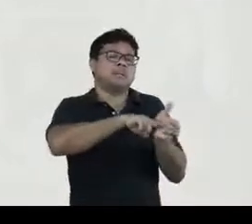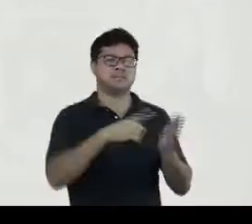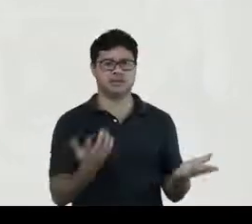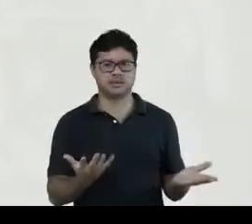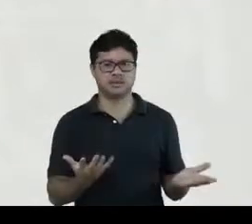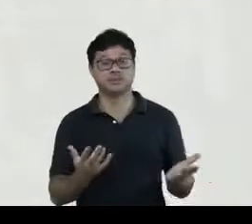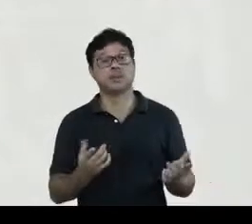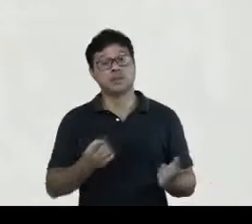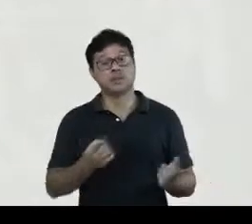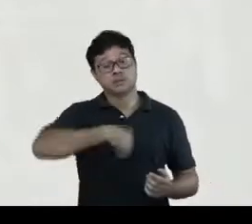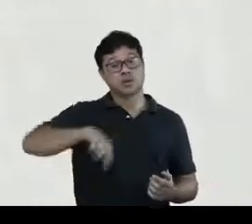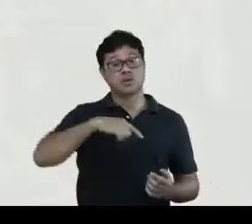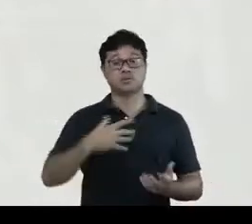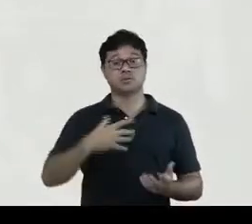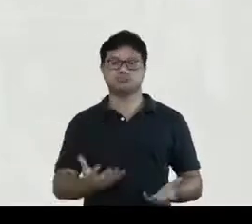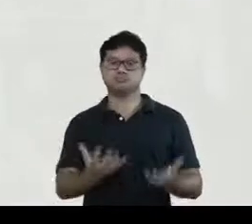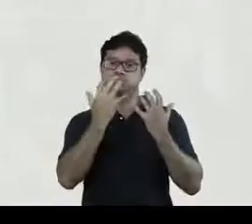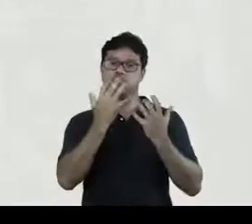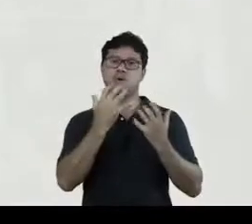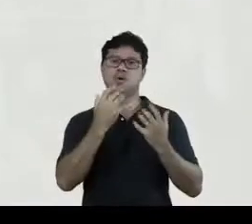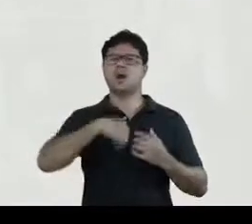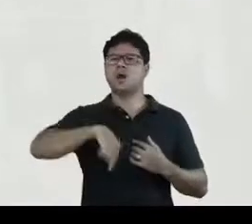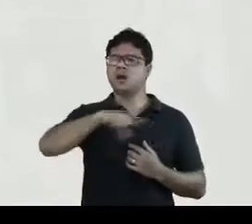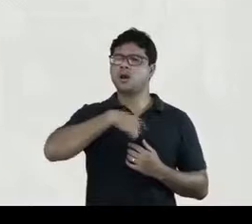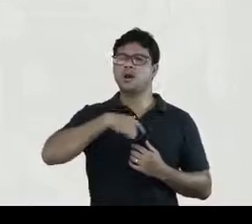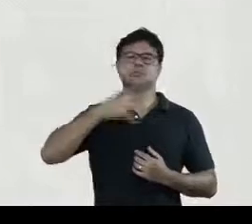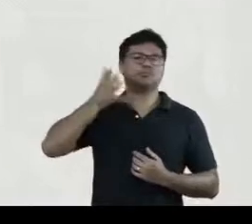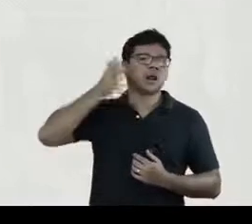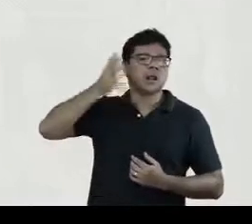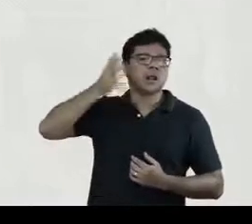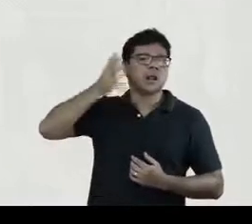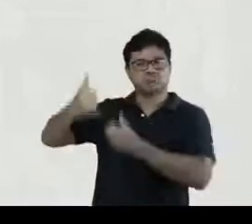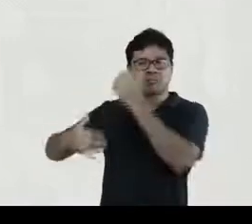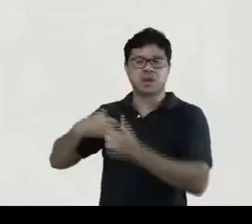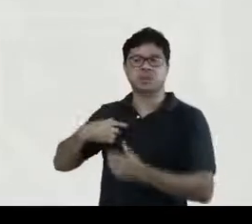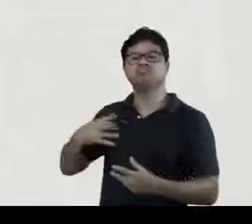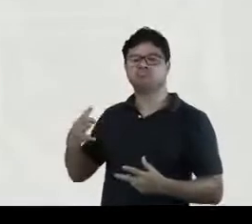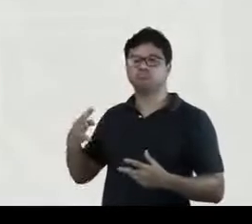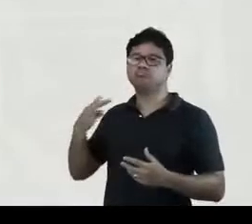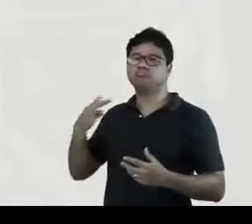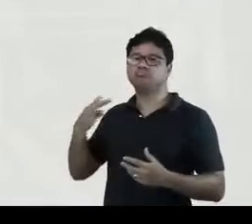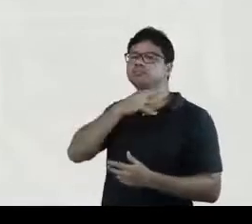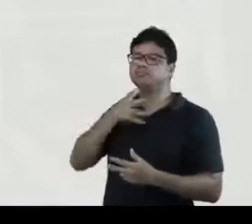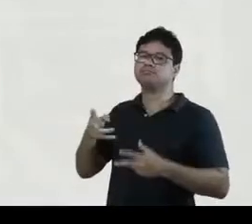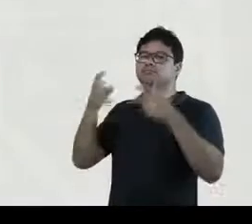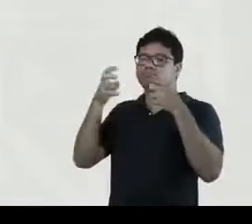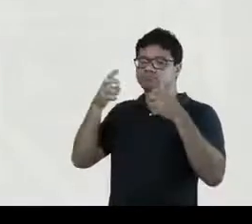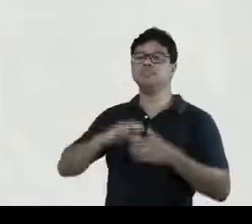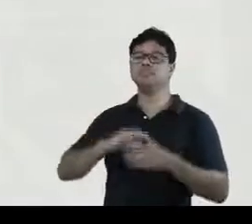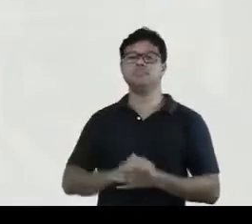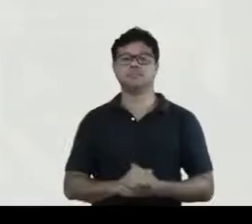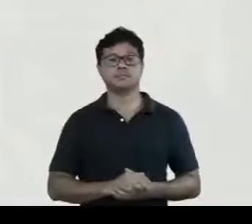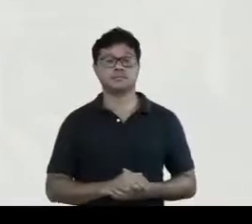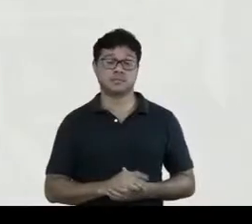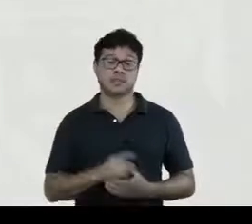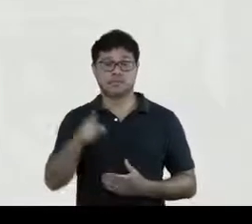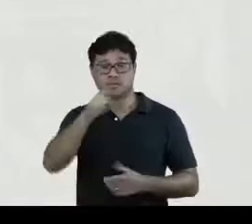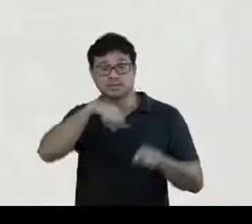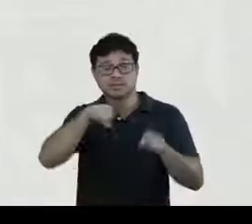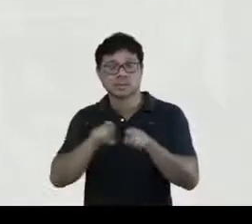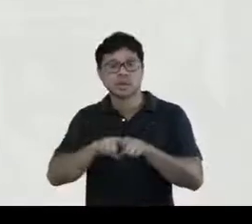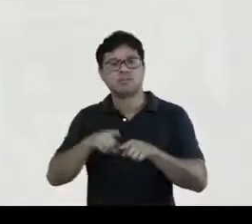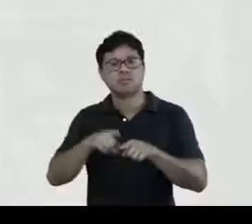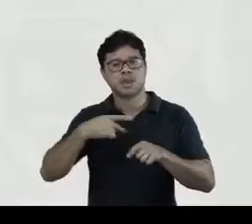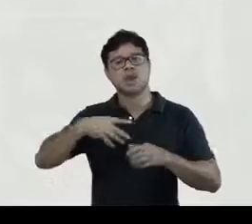e isso nos reforça a partir da fala dos nossos palestrantes, não é? E aí, me permitam